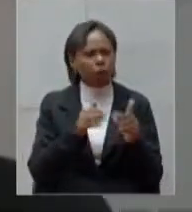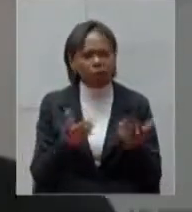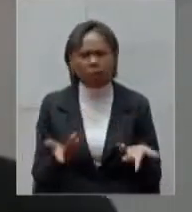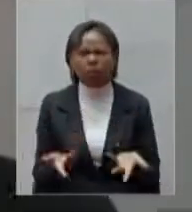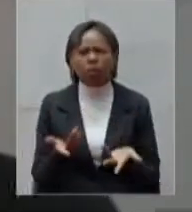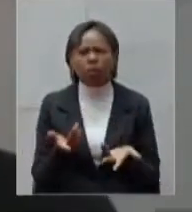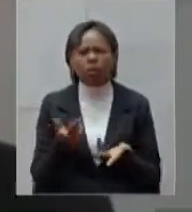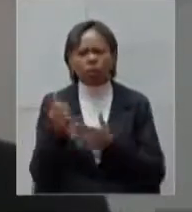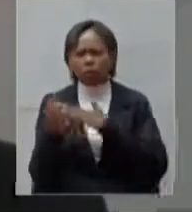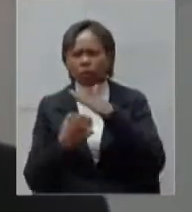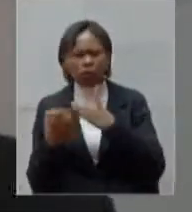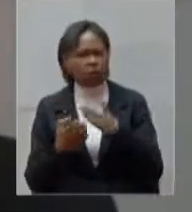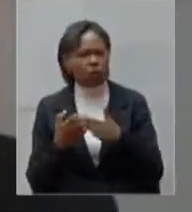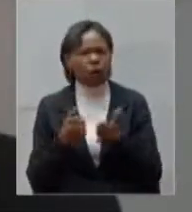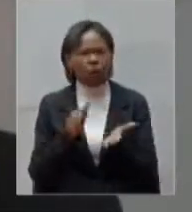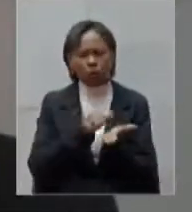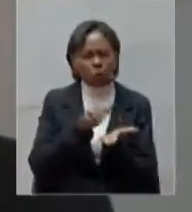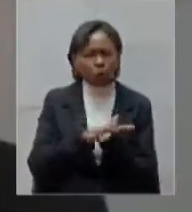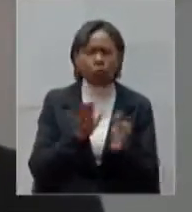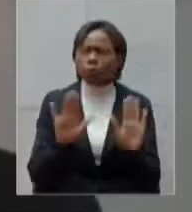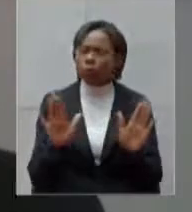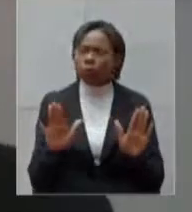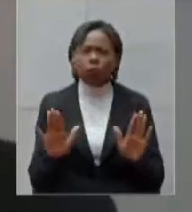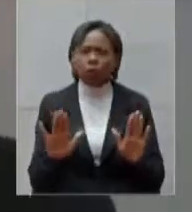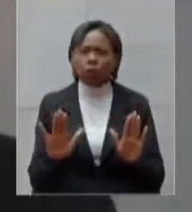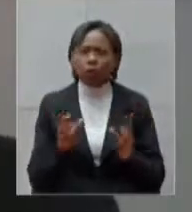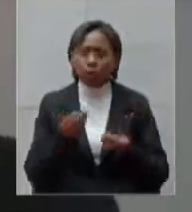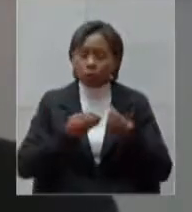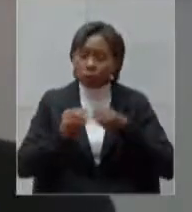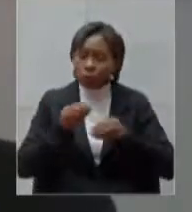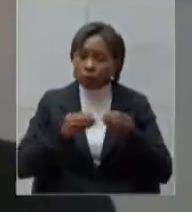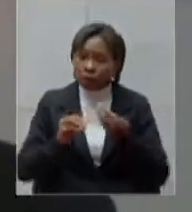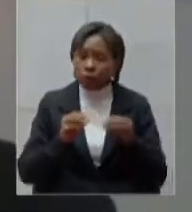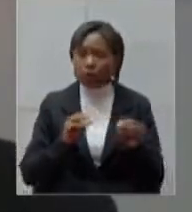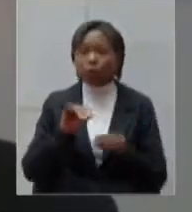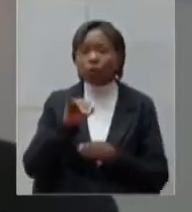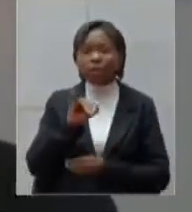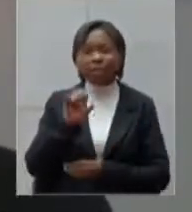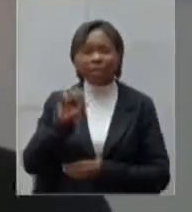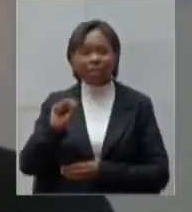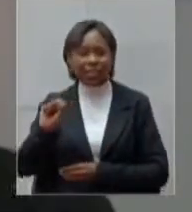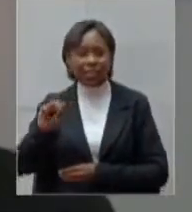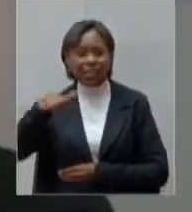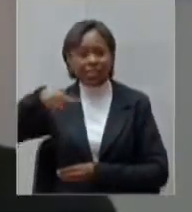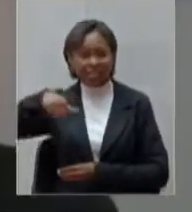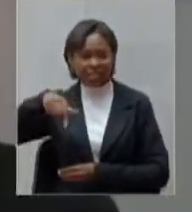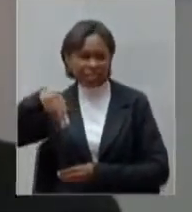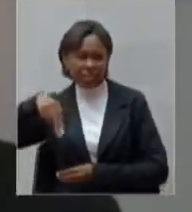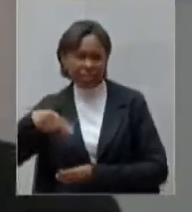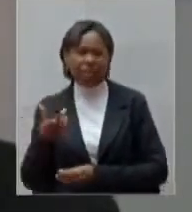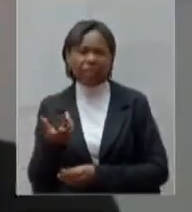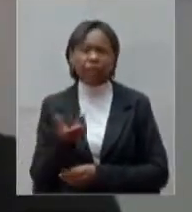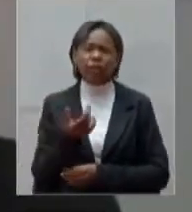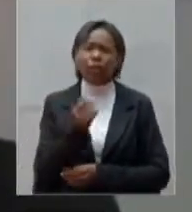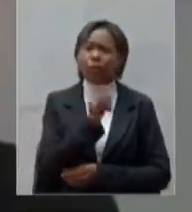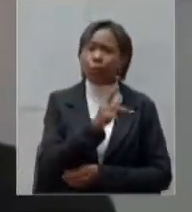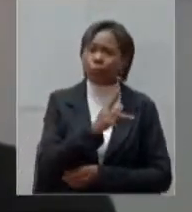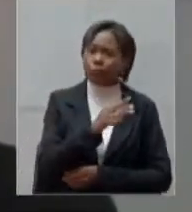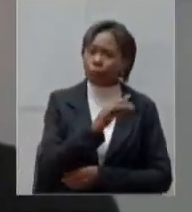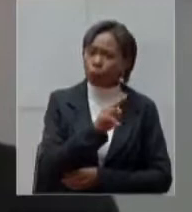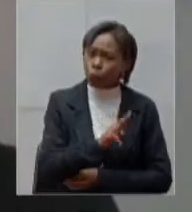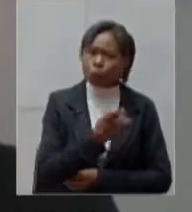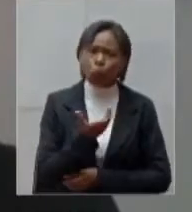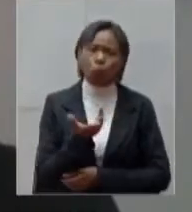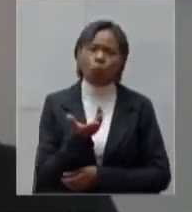mundo então se nós temos que flexibilizar o ISSQN se temos que flexibilizar o IPTU se nós temos que